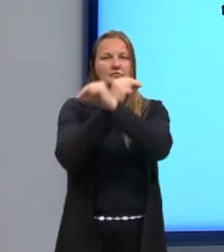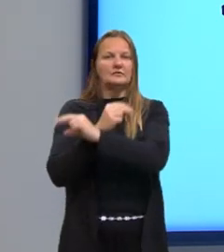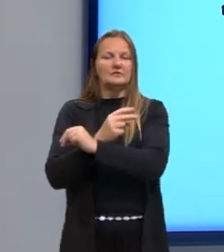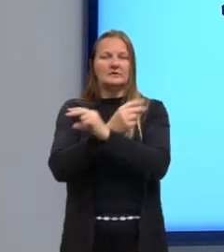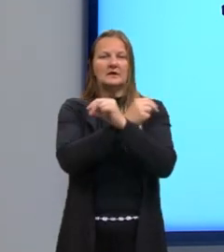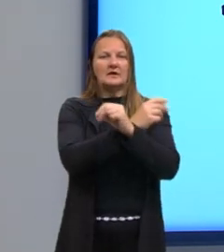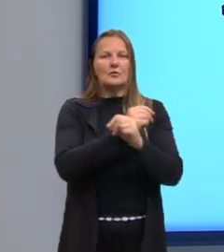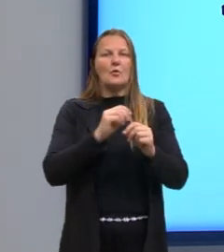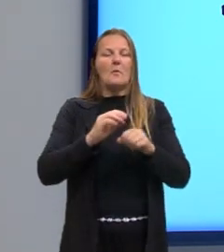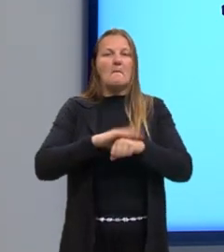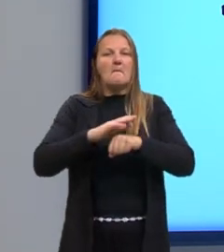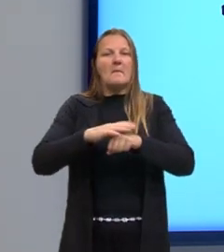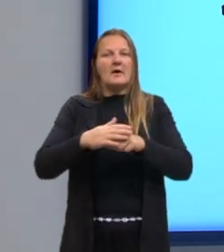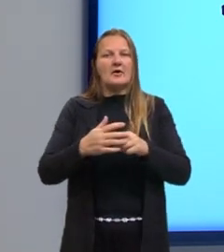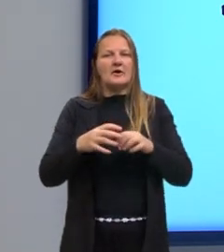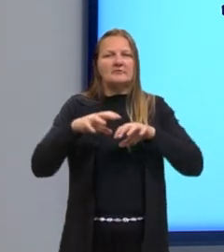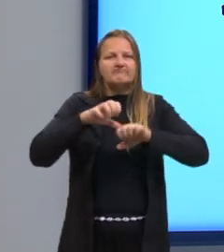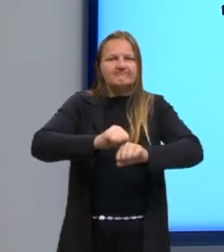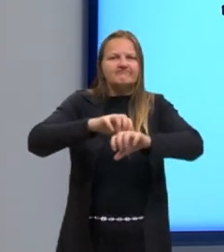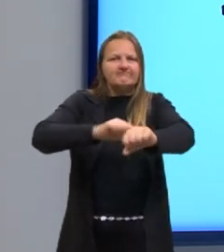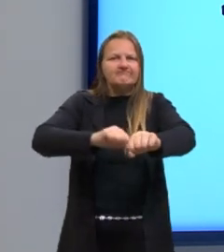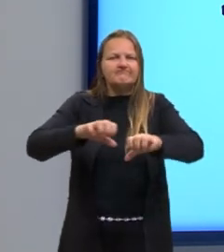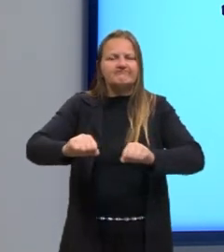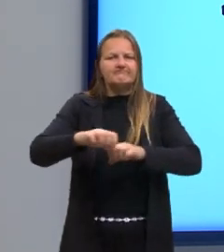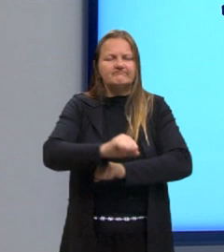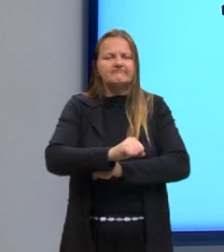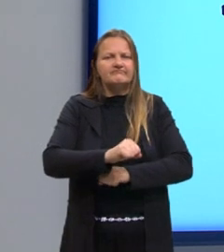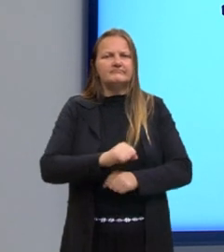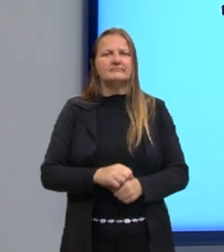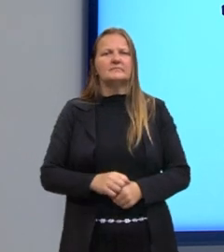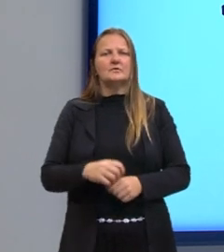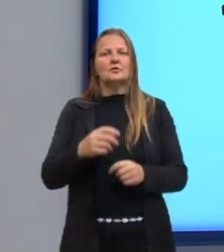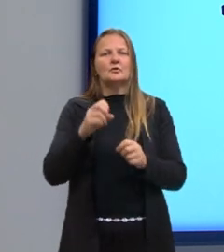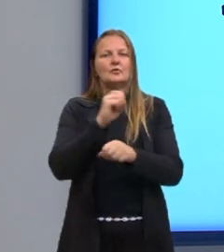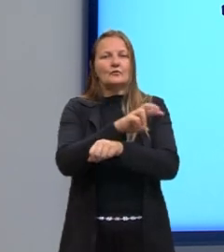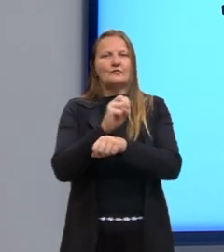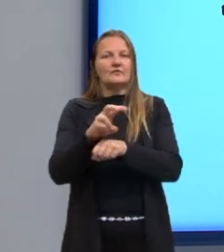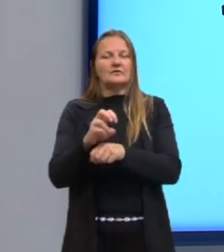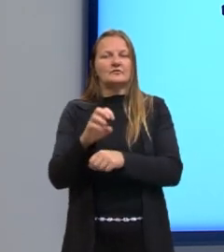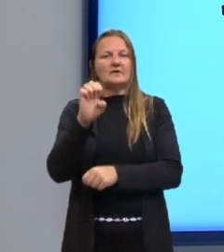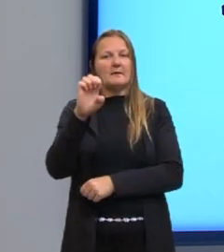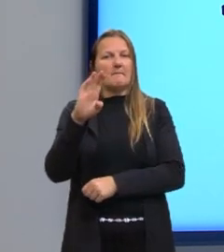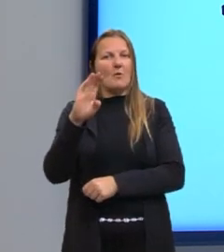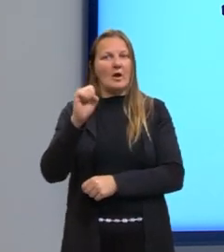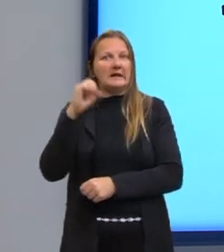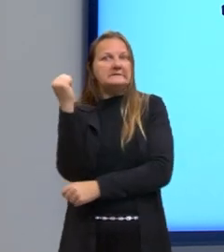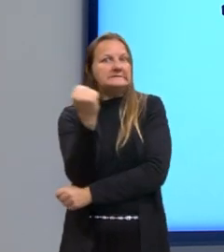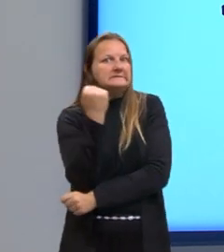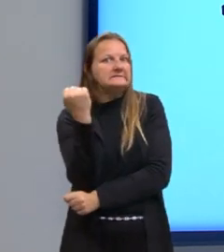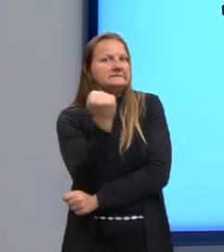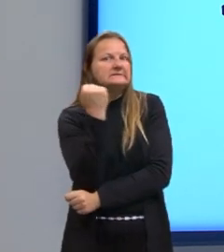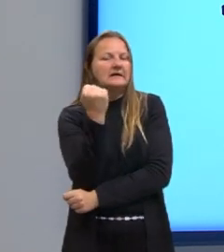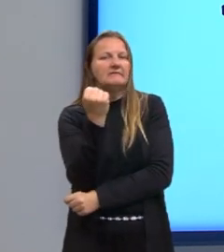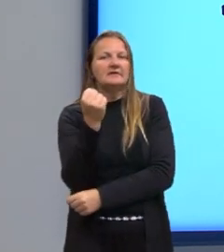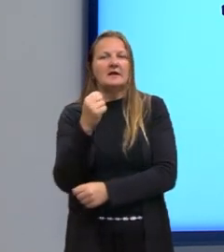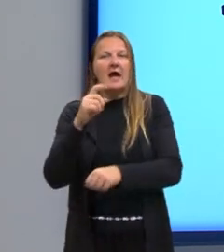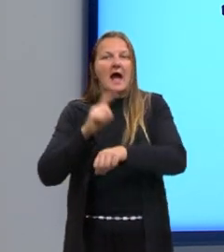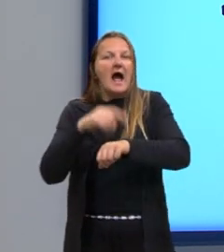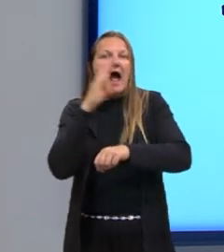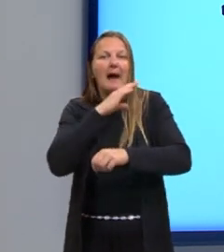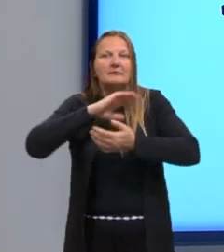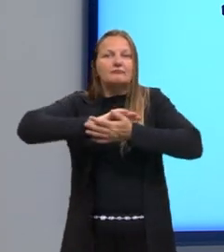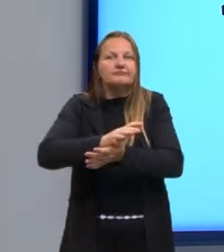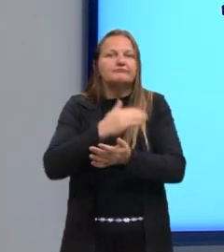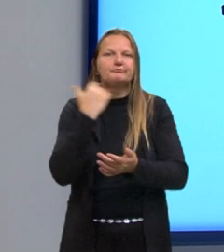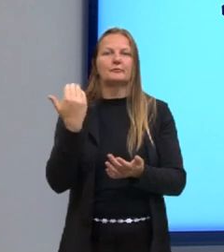uma maior eficiência em parasitar seus hospedeiros do que o vírus causador de ebola, porque o vírus causador de ebola, ele não sabe brincar, ele já